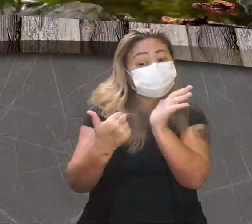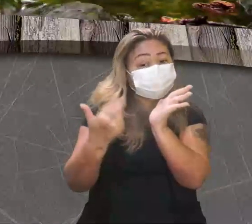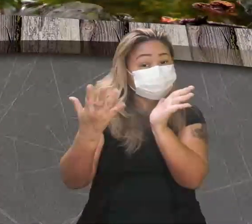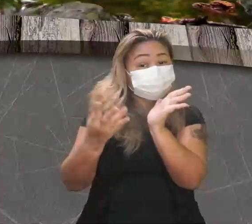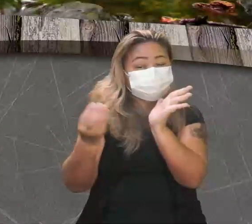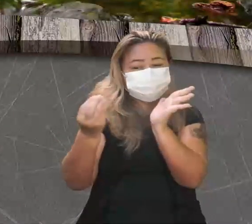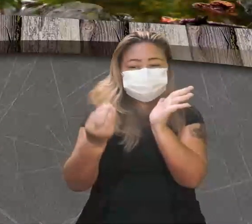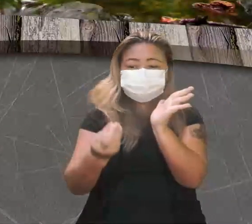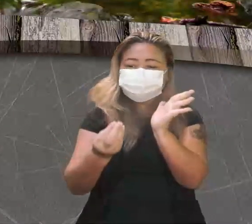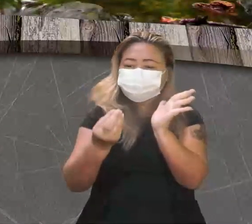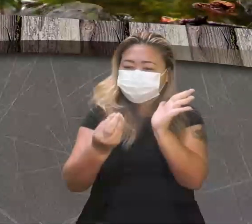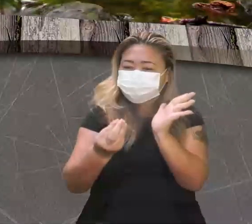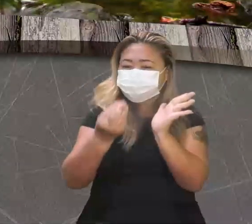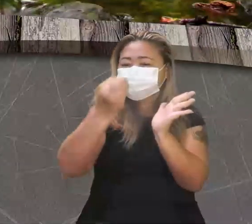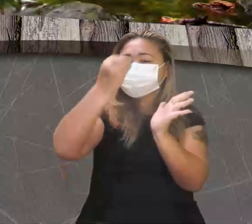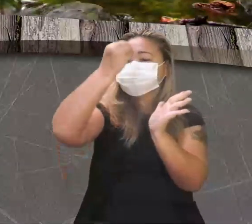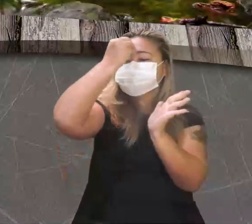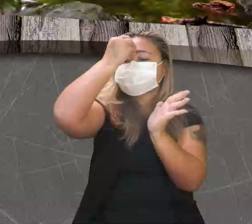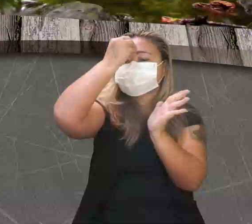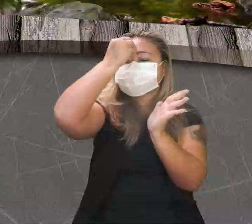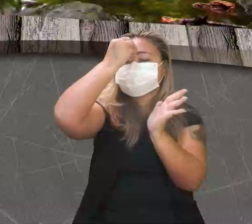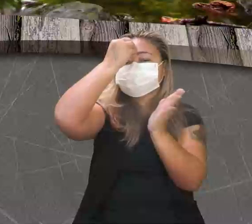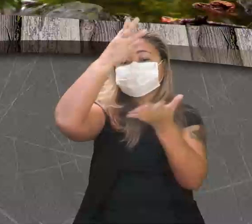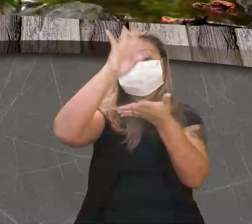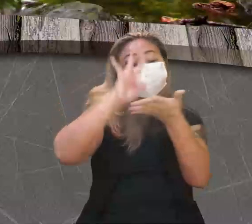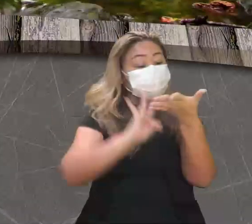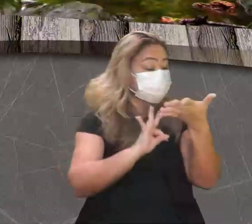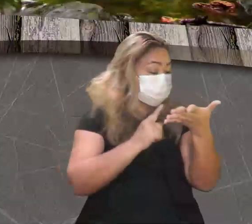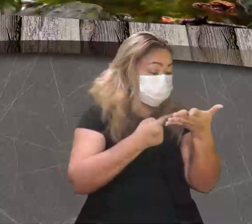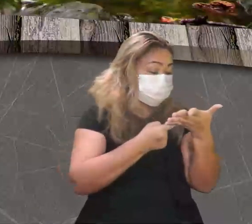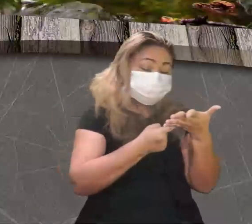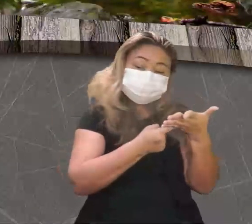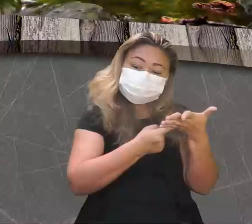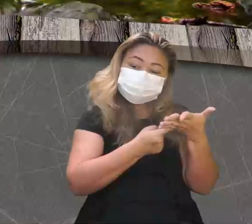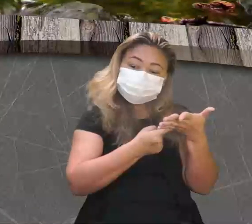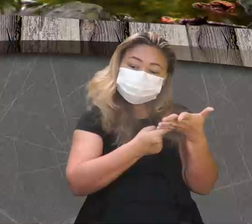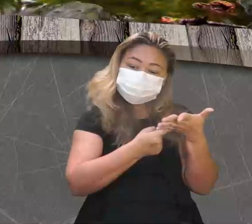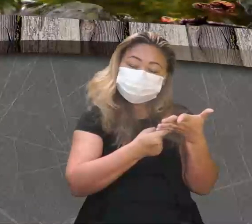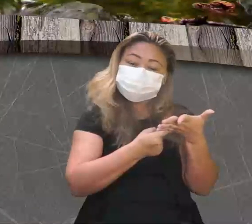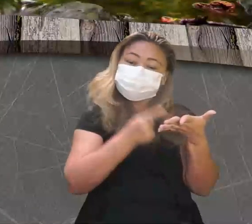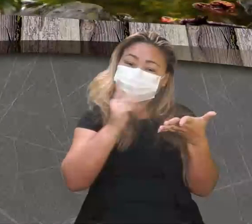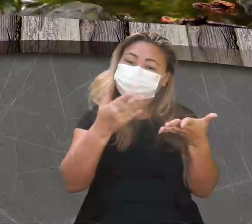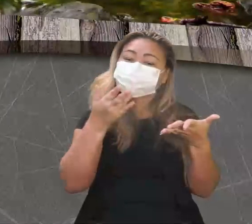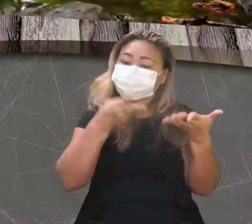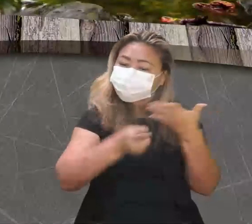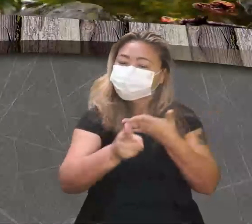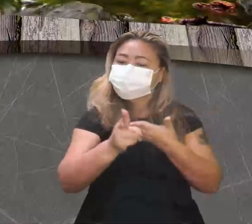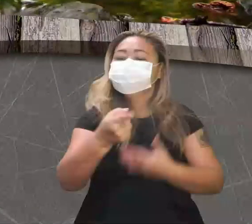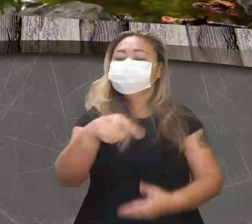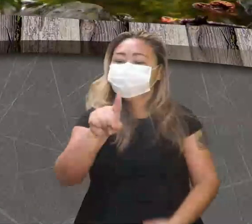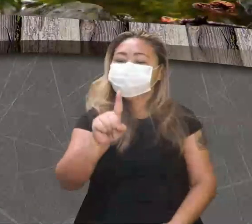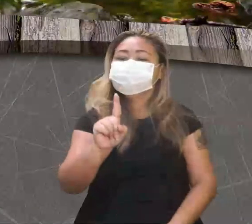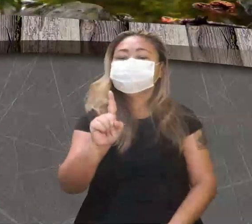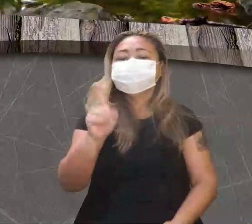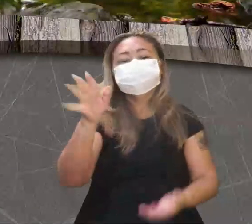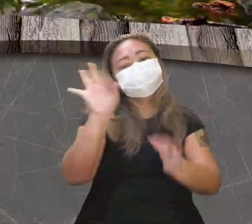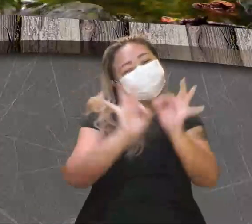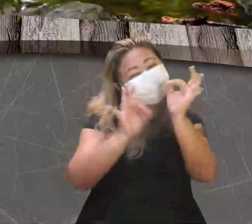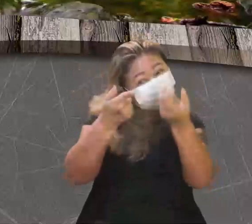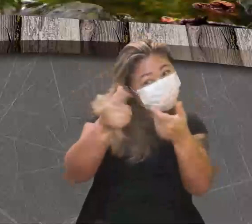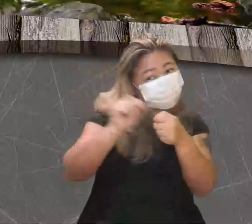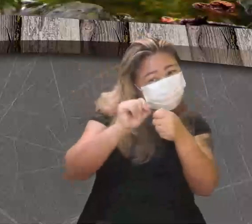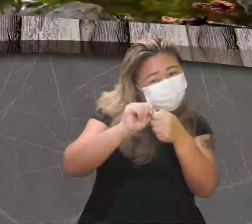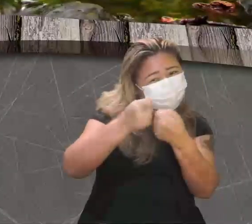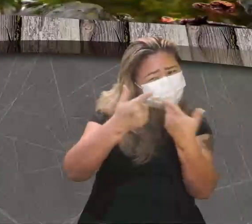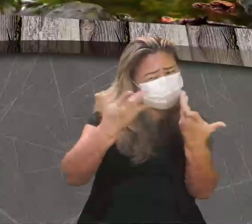se fixam muito mais na nossa mente do que um texto. Então, por isso que a gente está sempre trazendo esses esqueminhas para